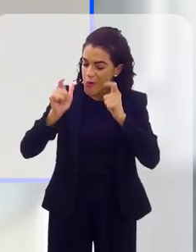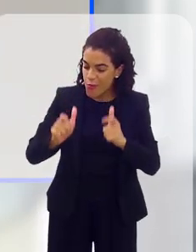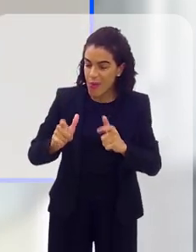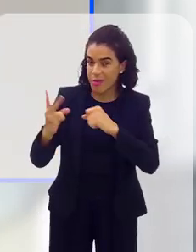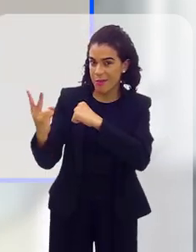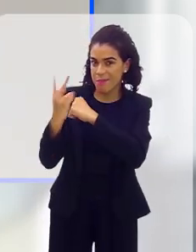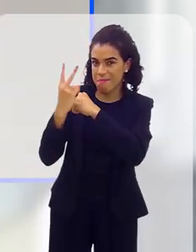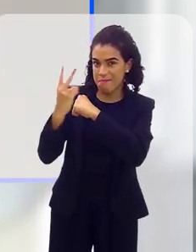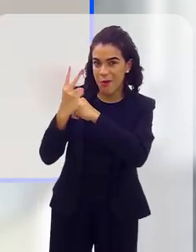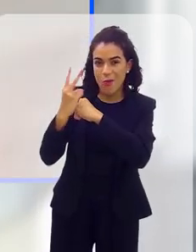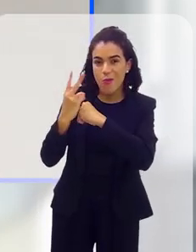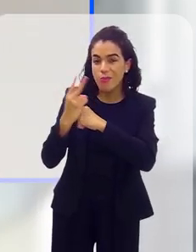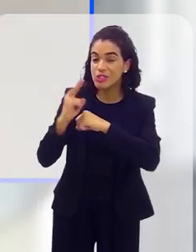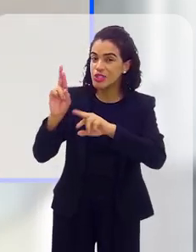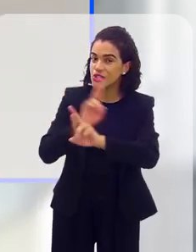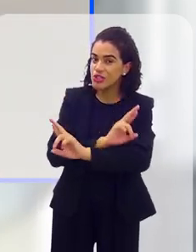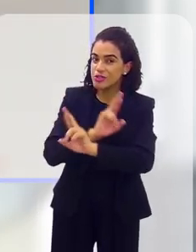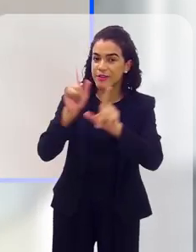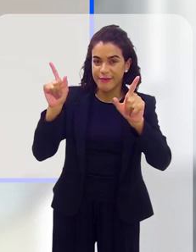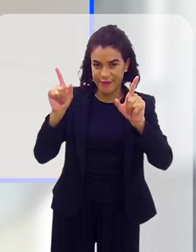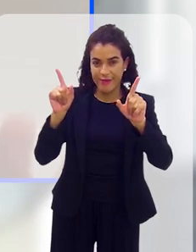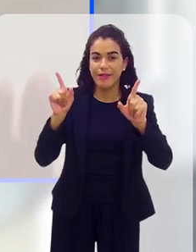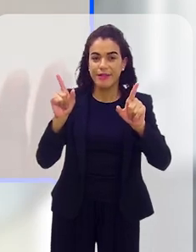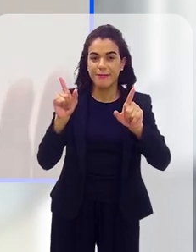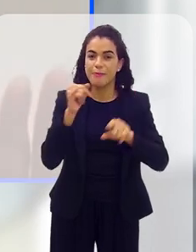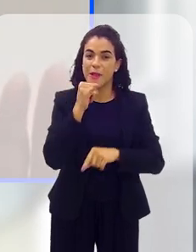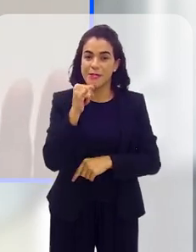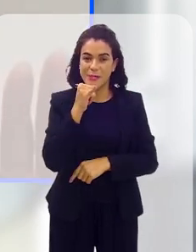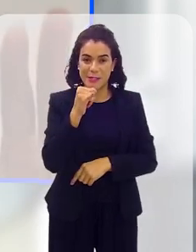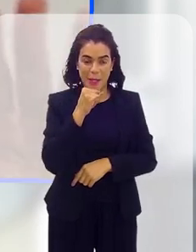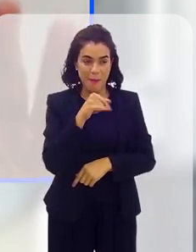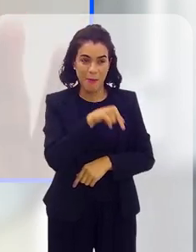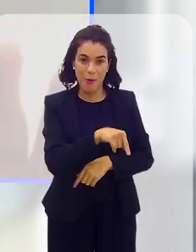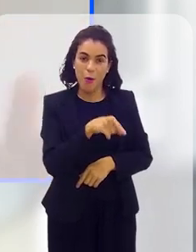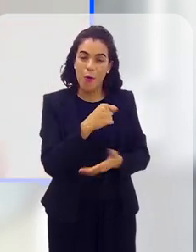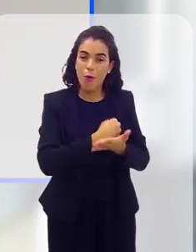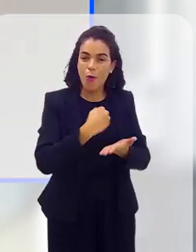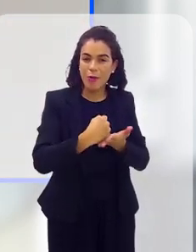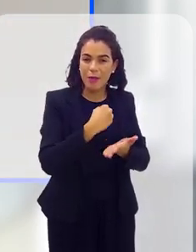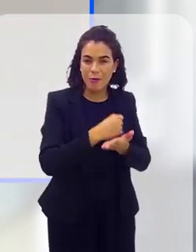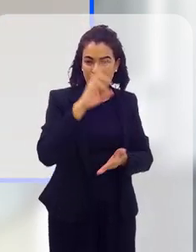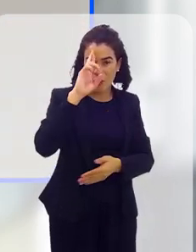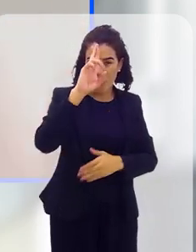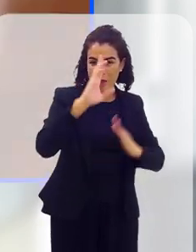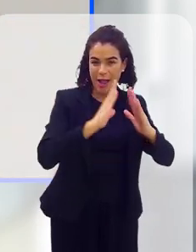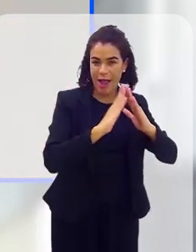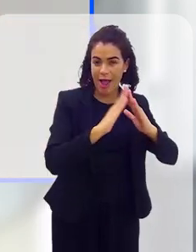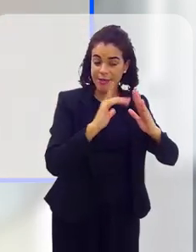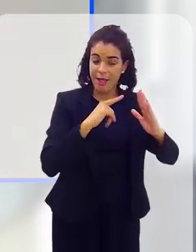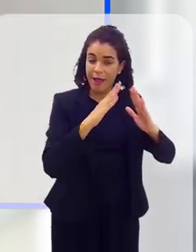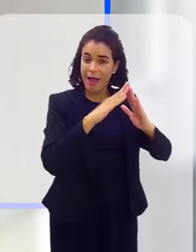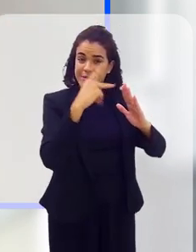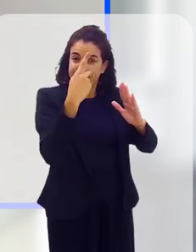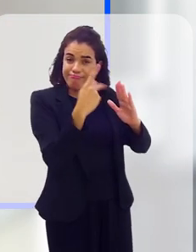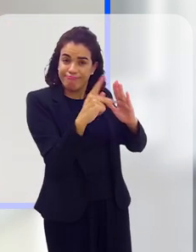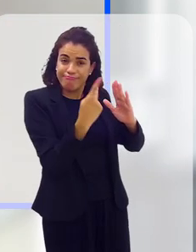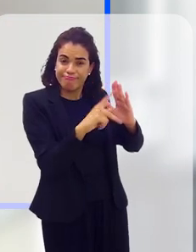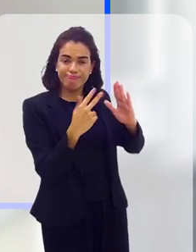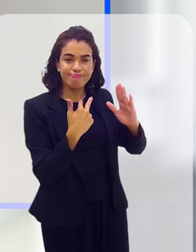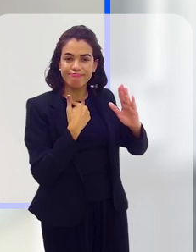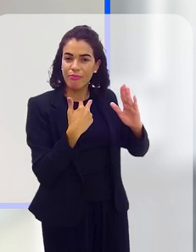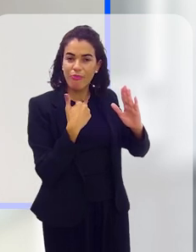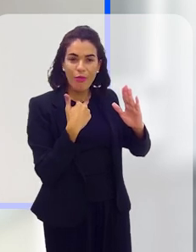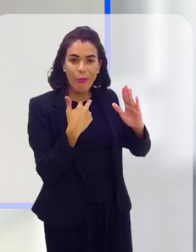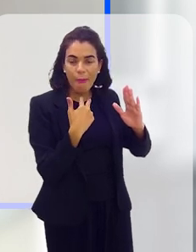uma proteção, assim, digamos, o empregador doméstico tem uma proteção diferenciada, porque a casa dele